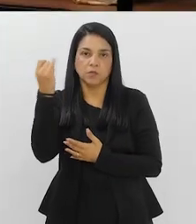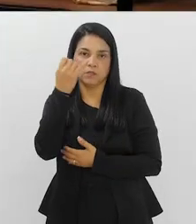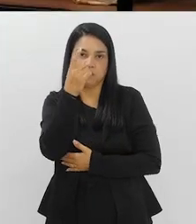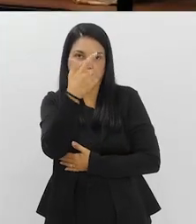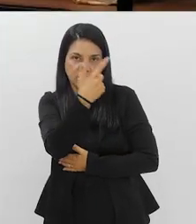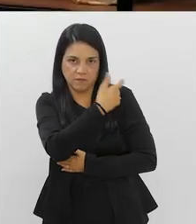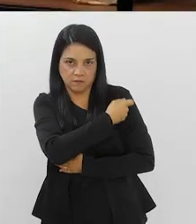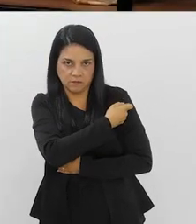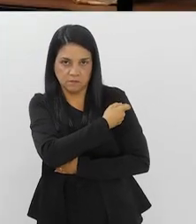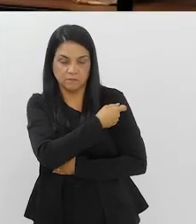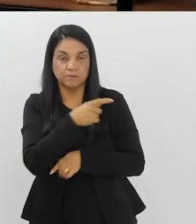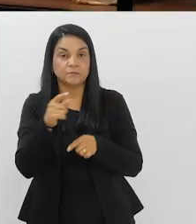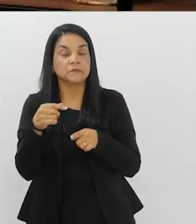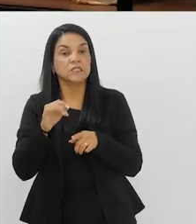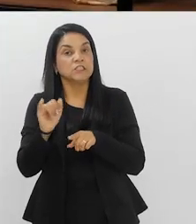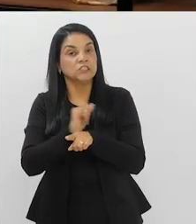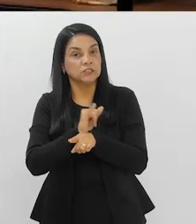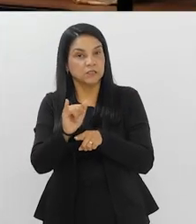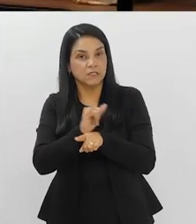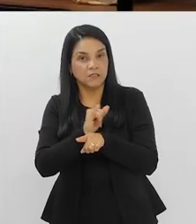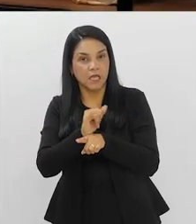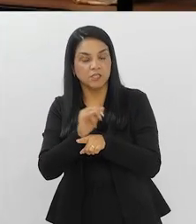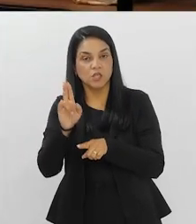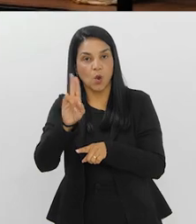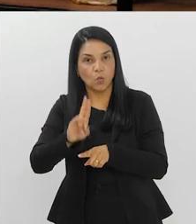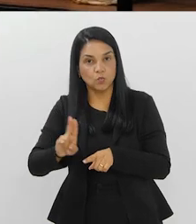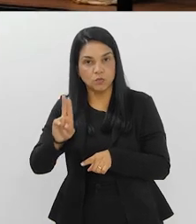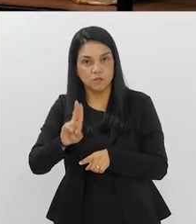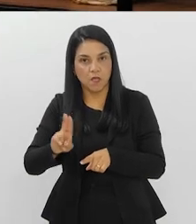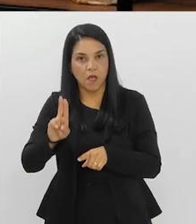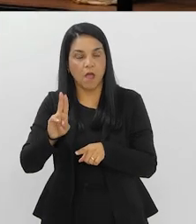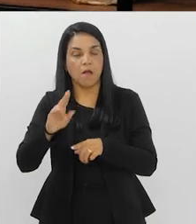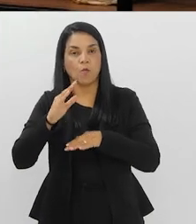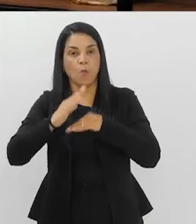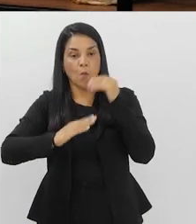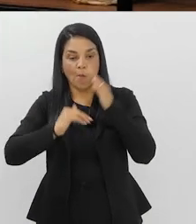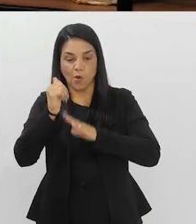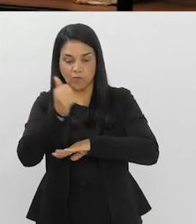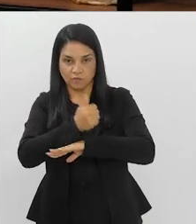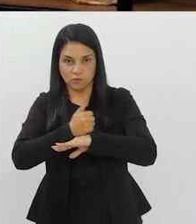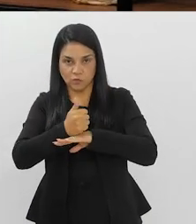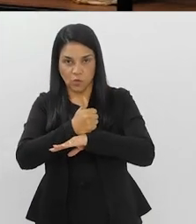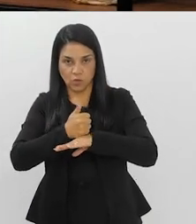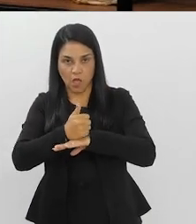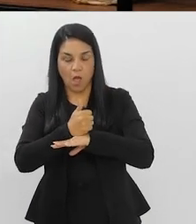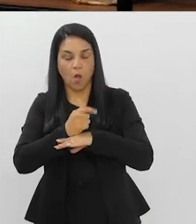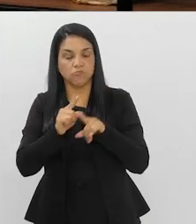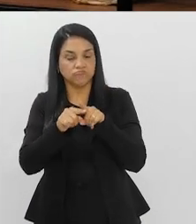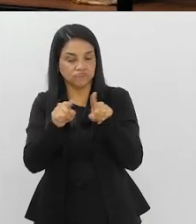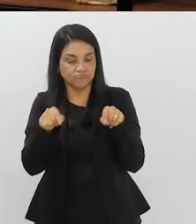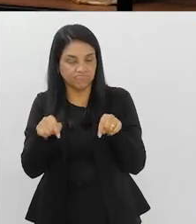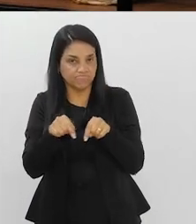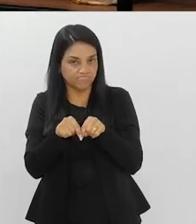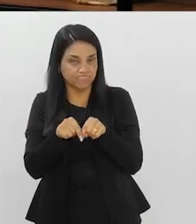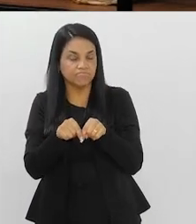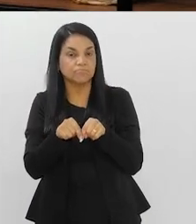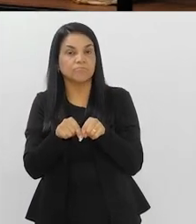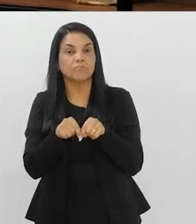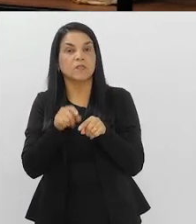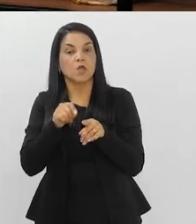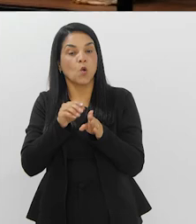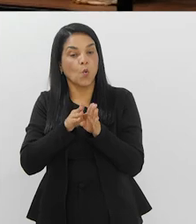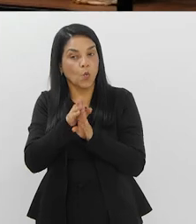acho que uma das estratégias que a gente pode usar enquanto profissional isolado, ali no seu consultório, no